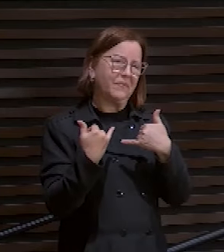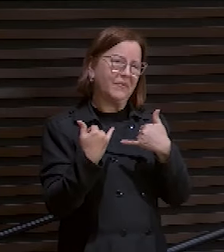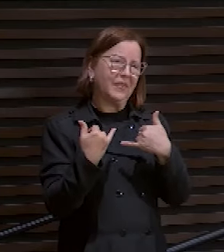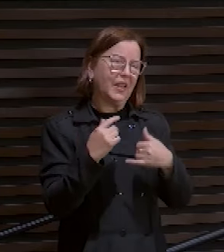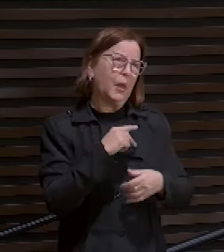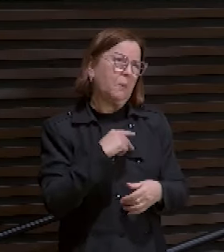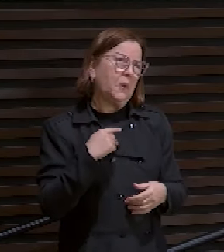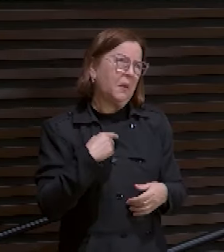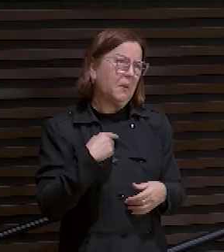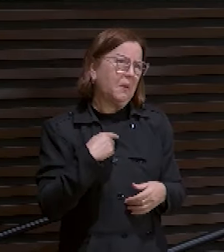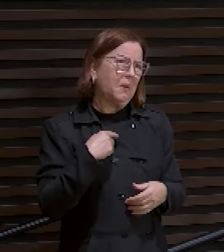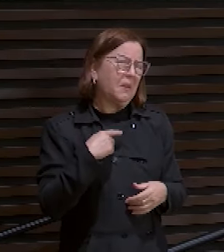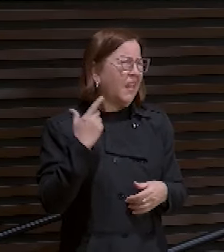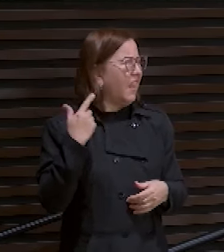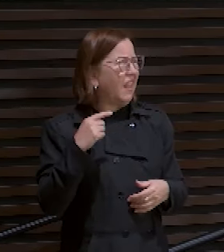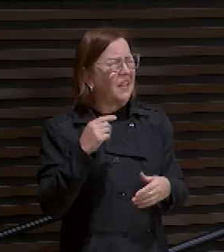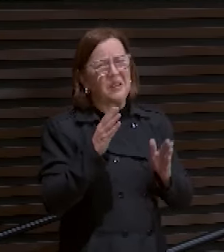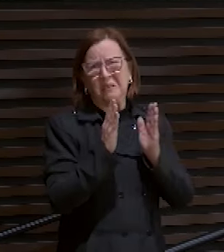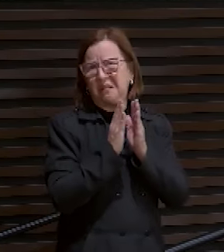pastor, eu não consigo nem orar.